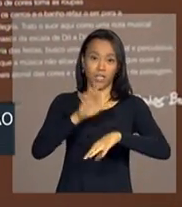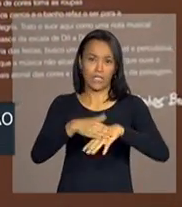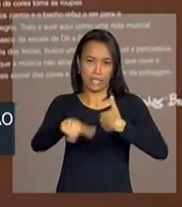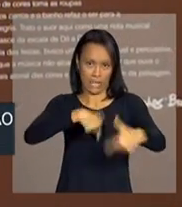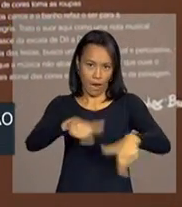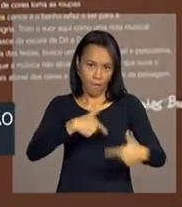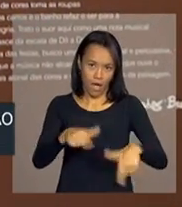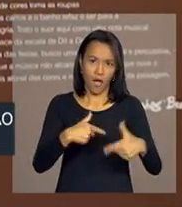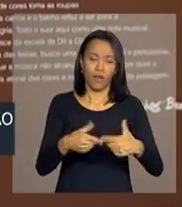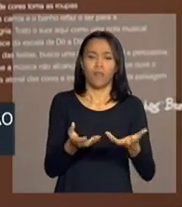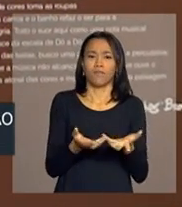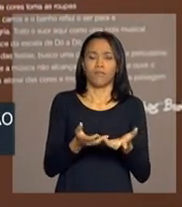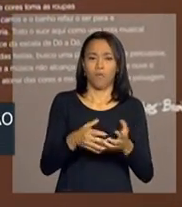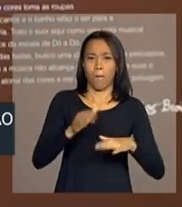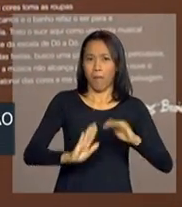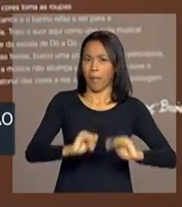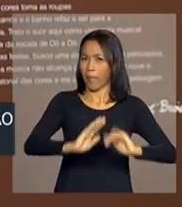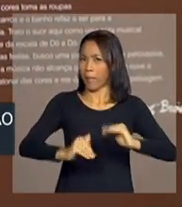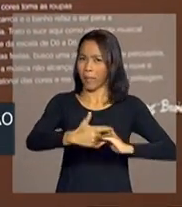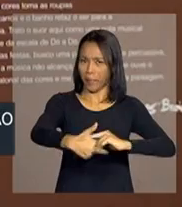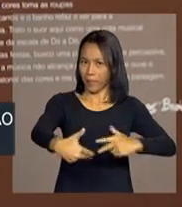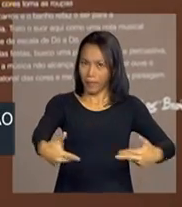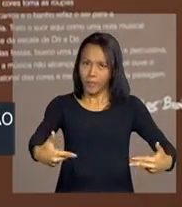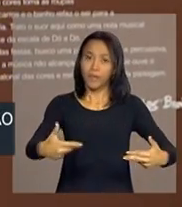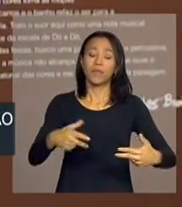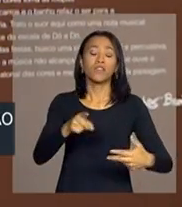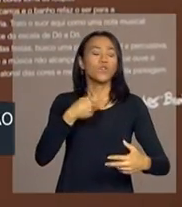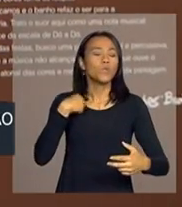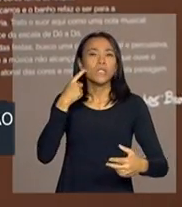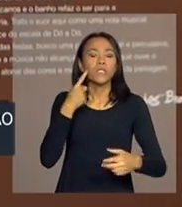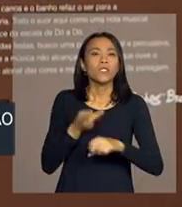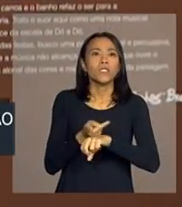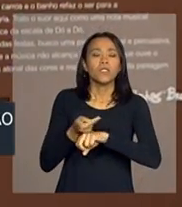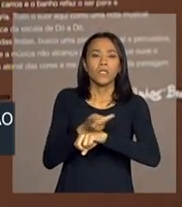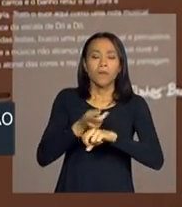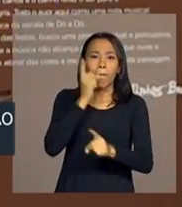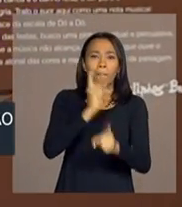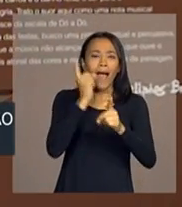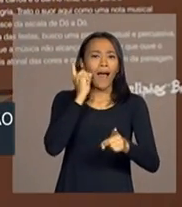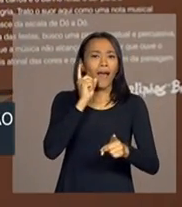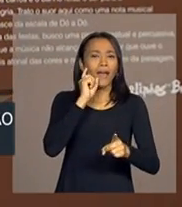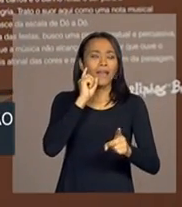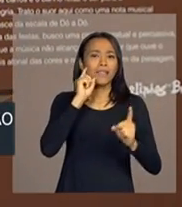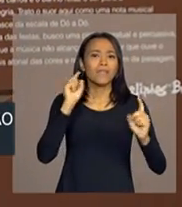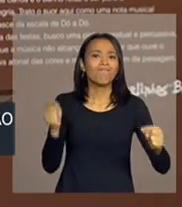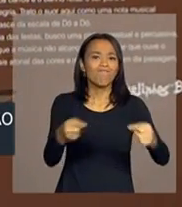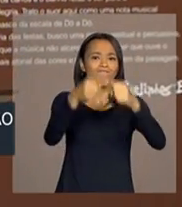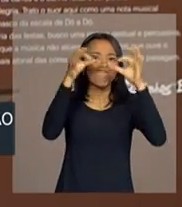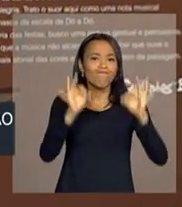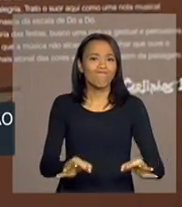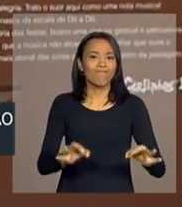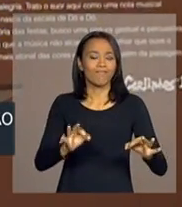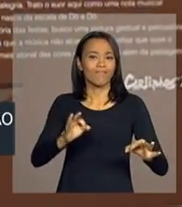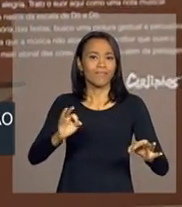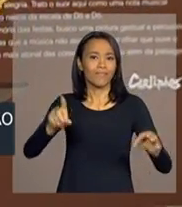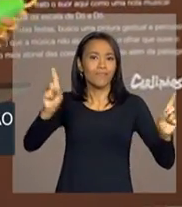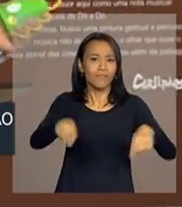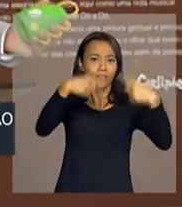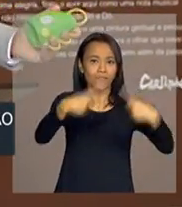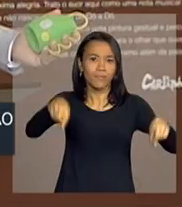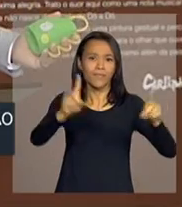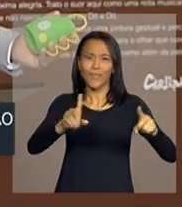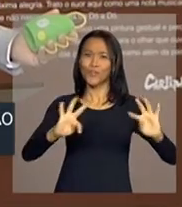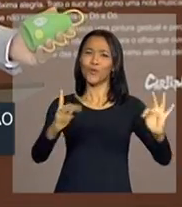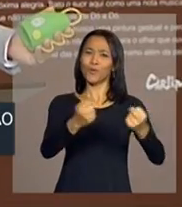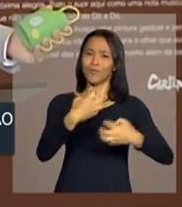músicos, realmente encontrar essa coesão. E, é claro, todo mundo